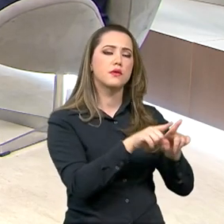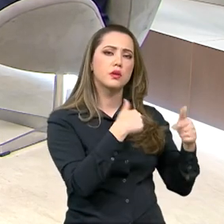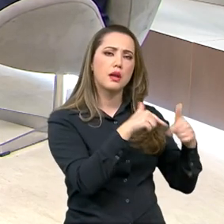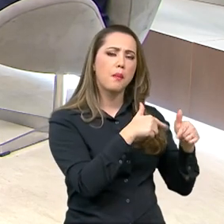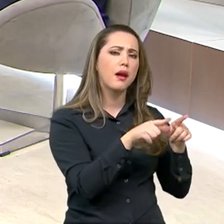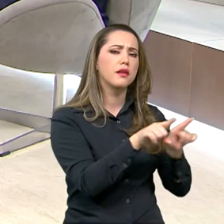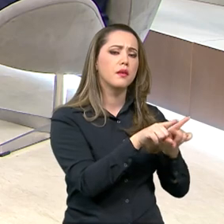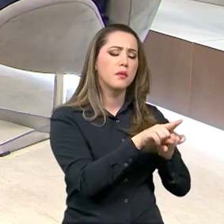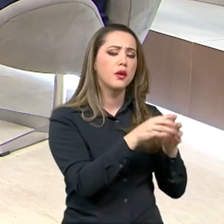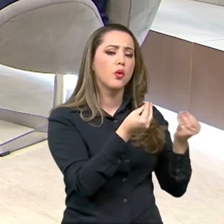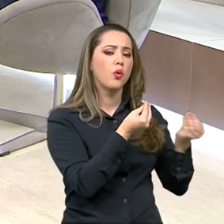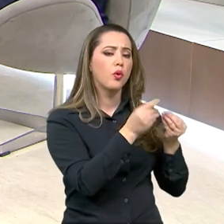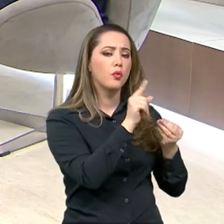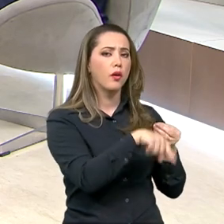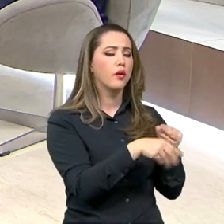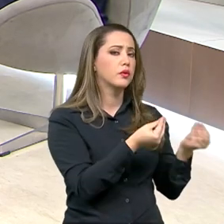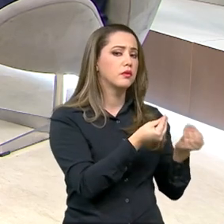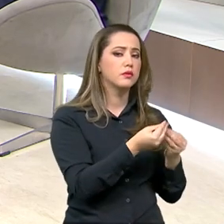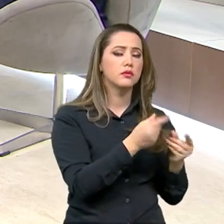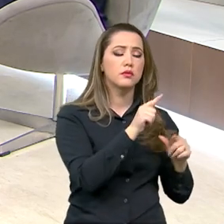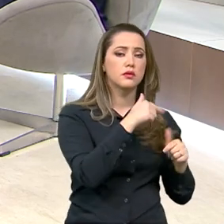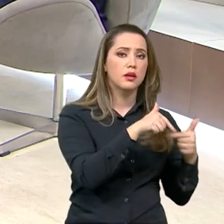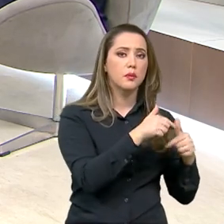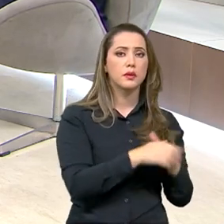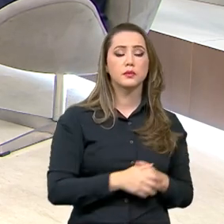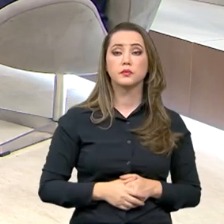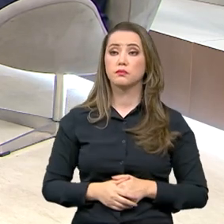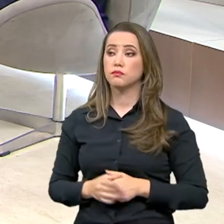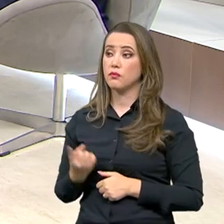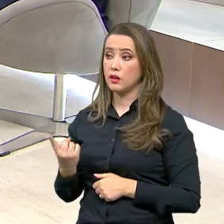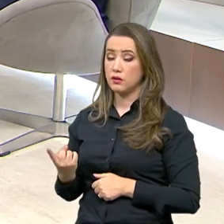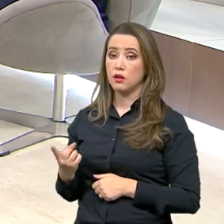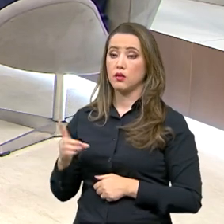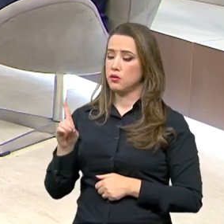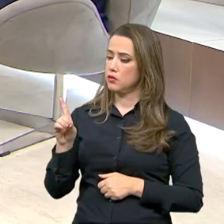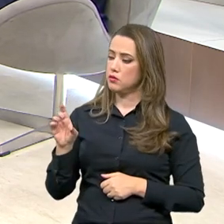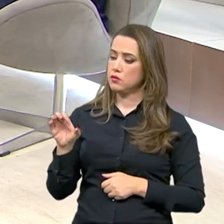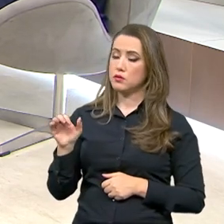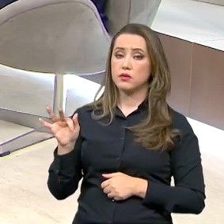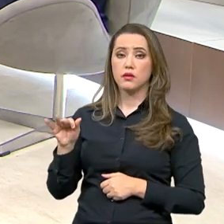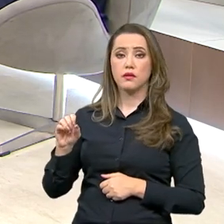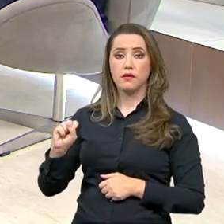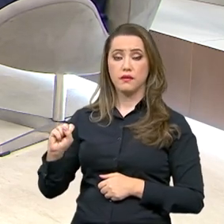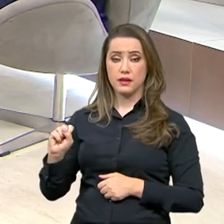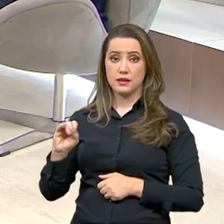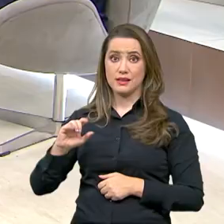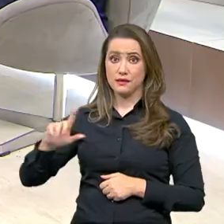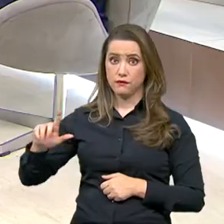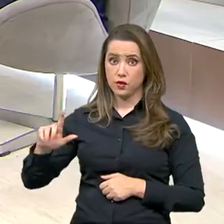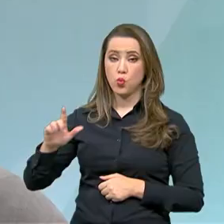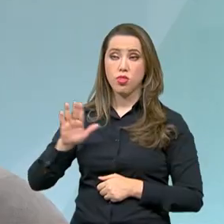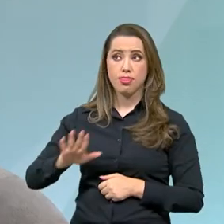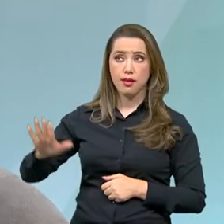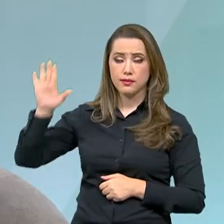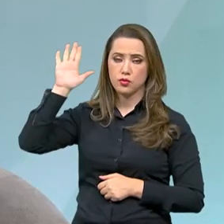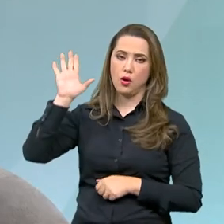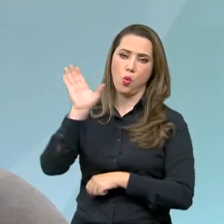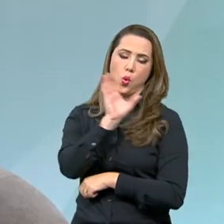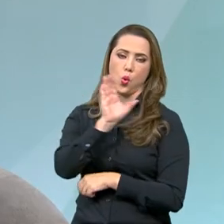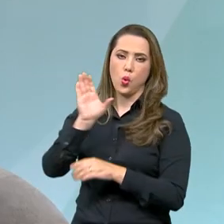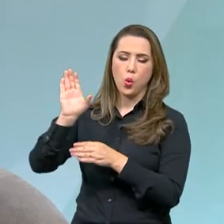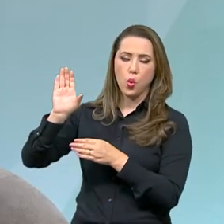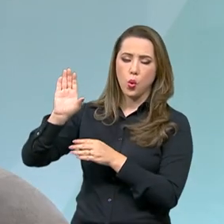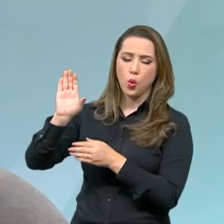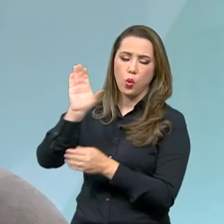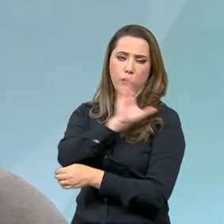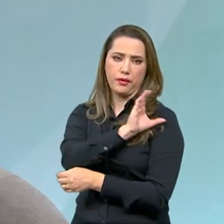é a ação nesses casos? A defesa civil nacional é a coordenadora. Toda vez que acontece um desastre mais relevante, é montada uma